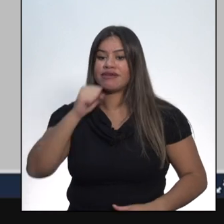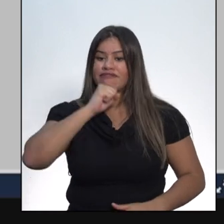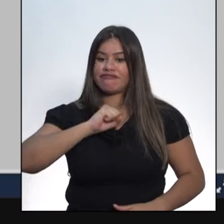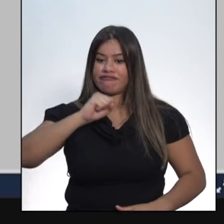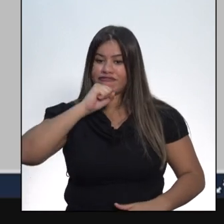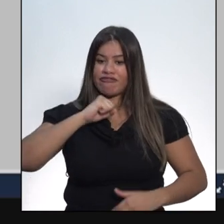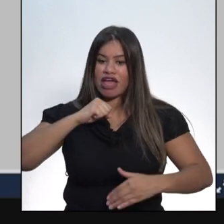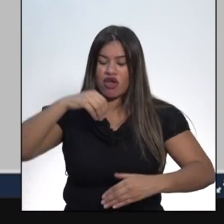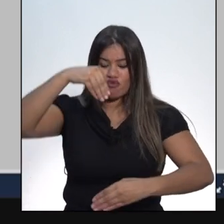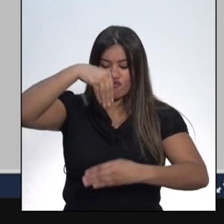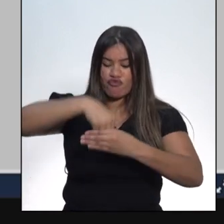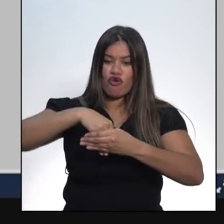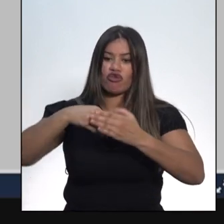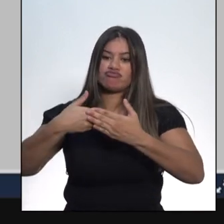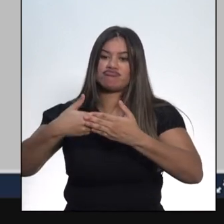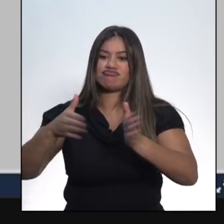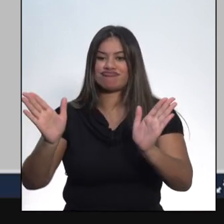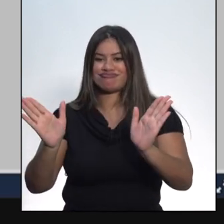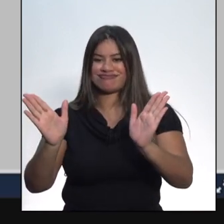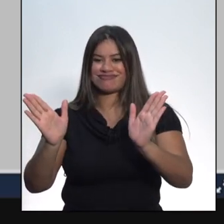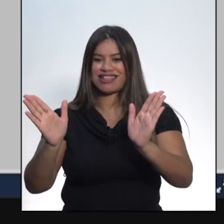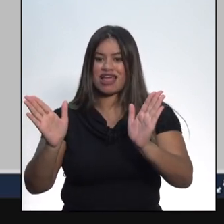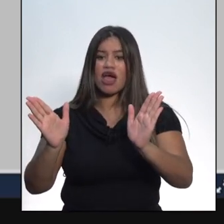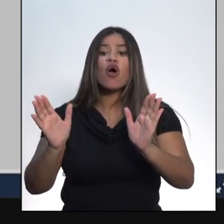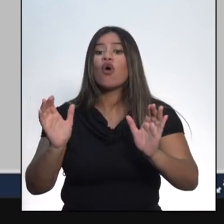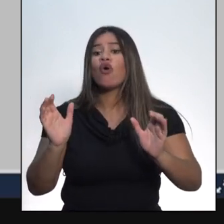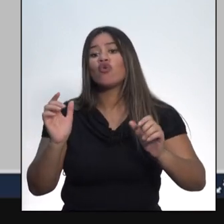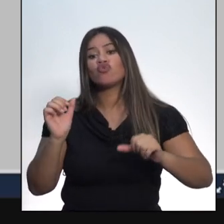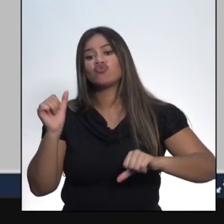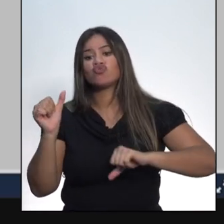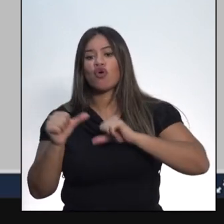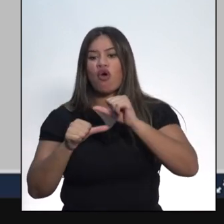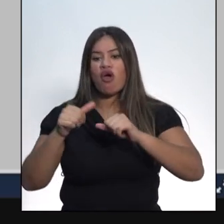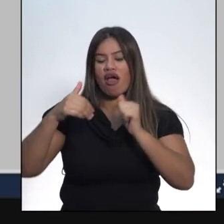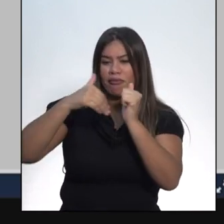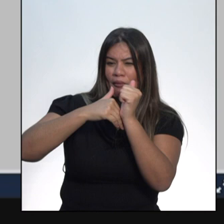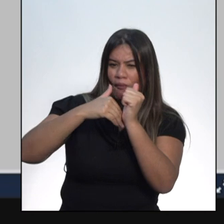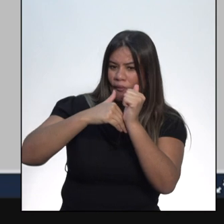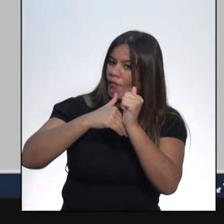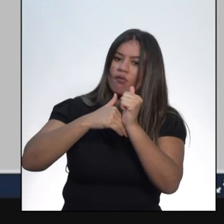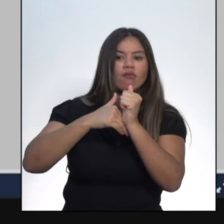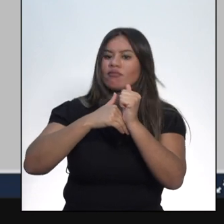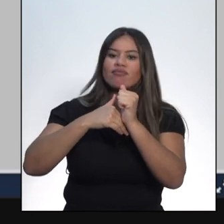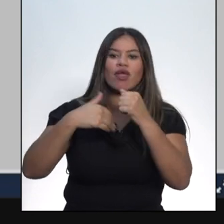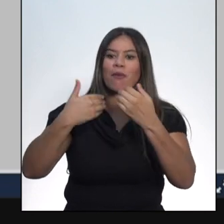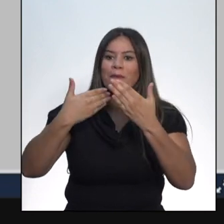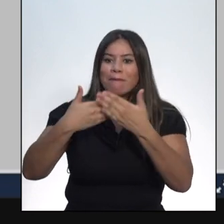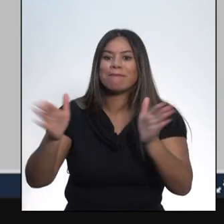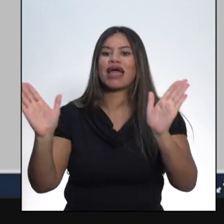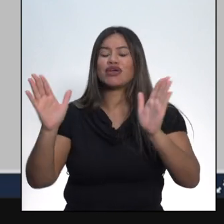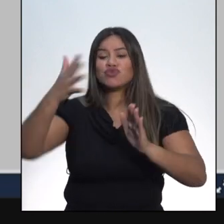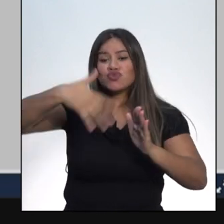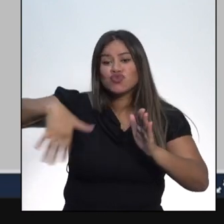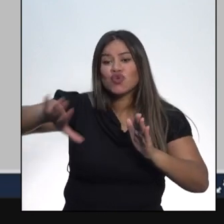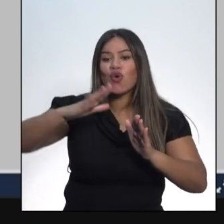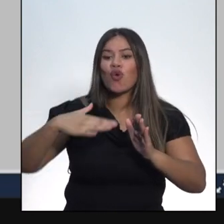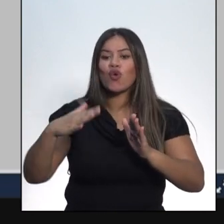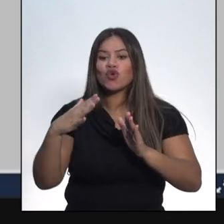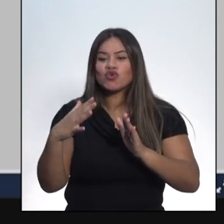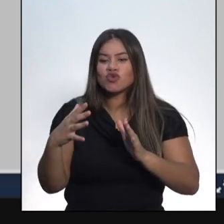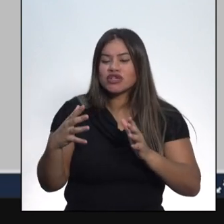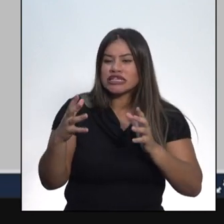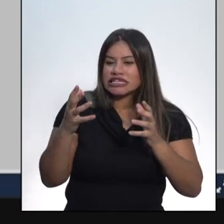Voto aberto é o contrário de voto secreto. Ou seja, todos que tivessem interesse